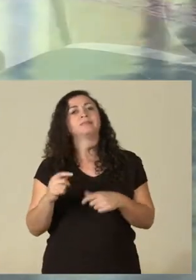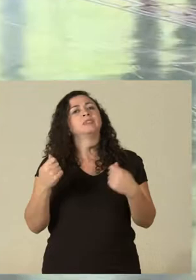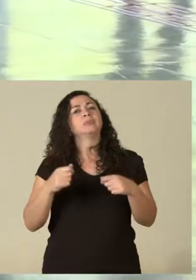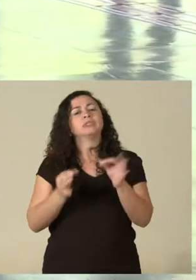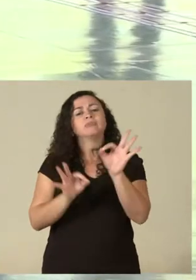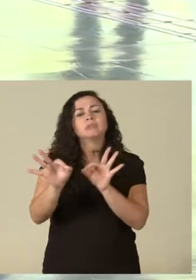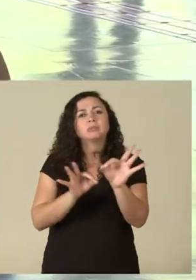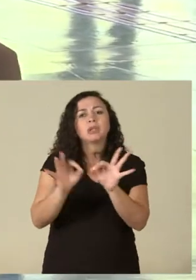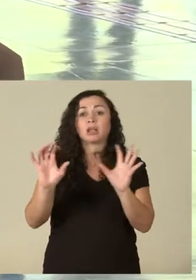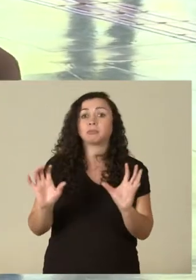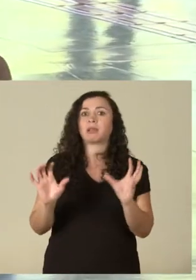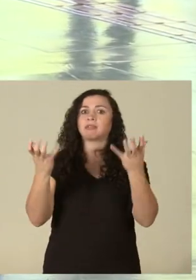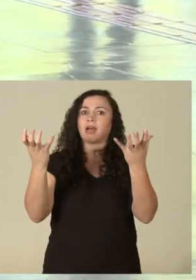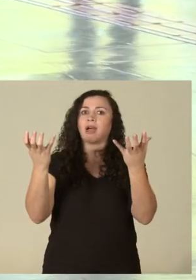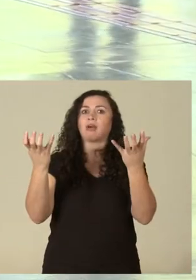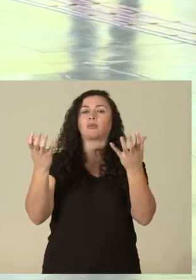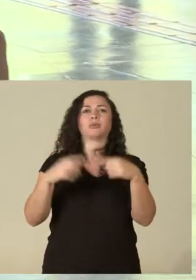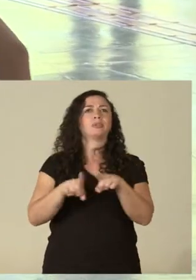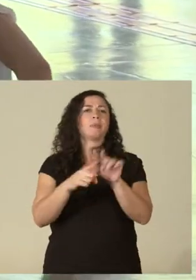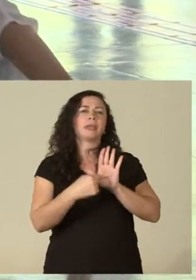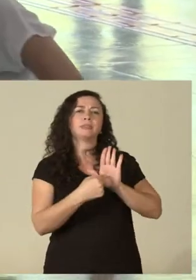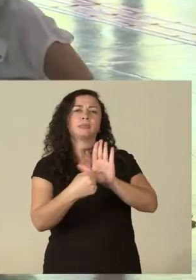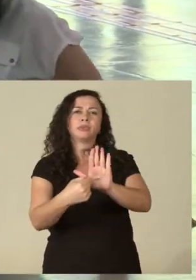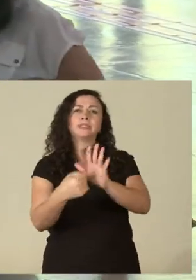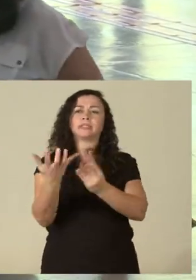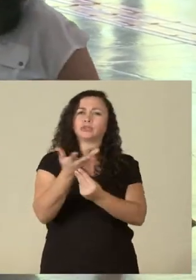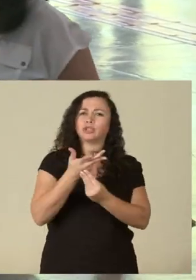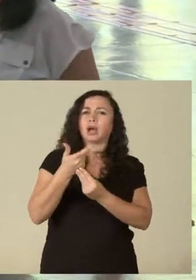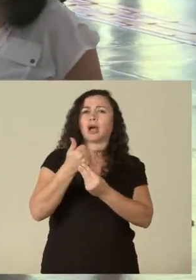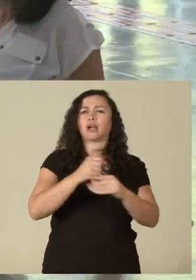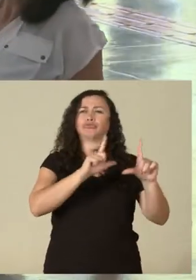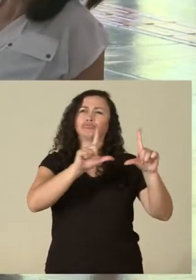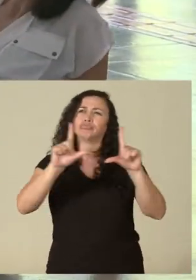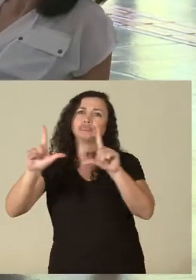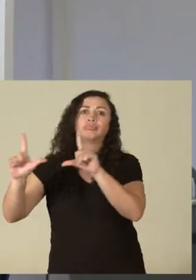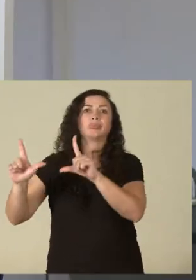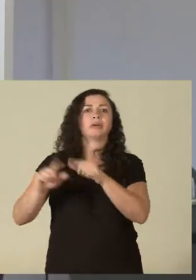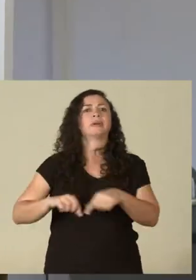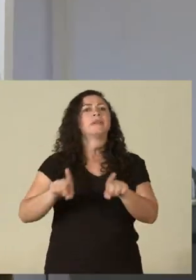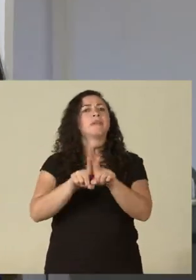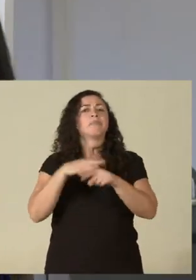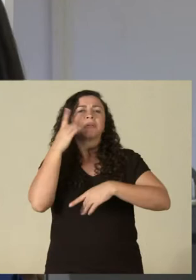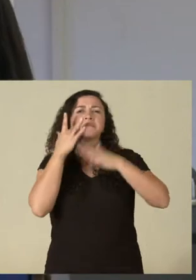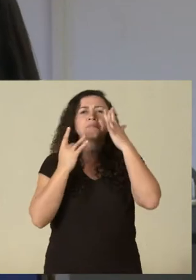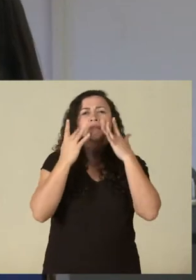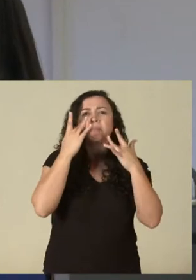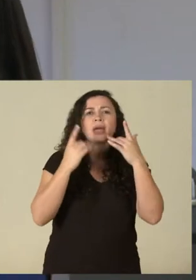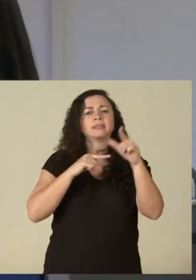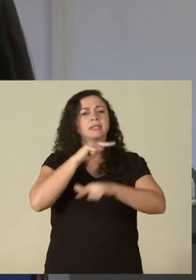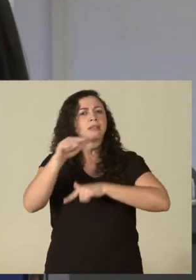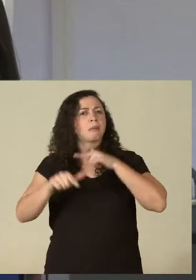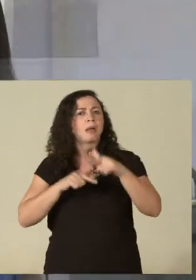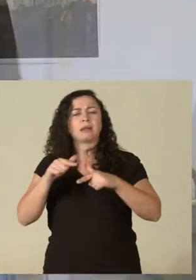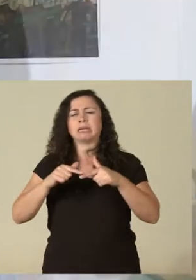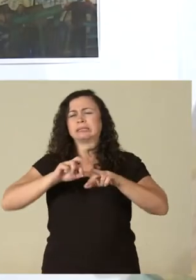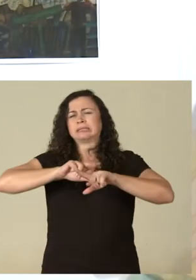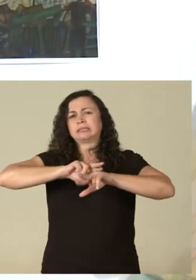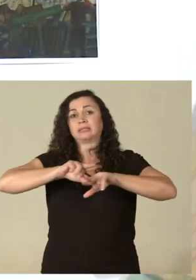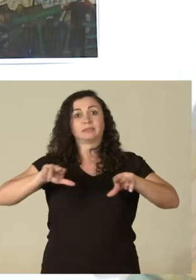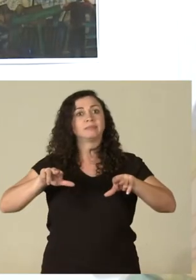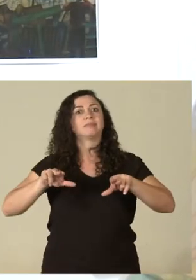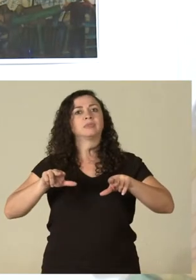ajude na montagem de uma exposição de artes, que ele trabalhe no figurino de determinada peça, profissional ou não, para